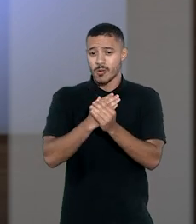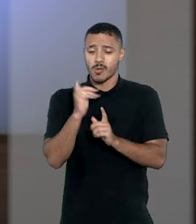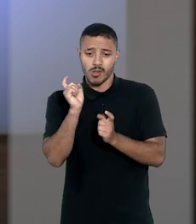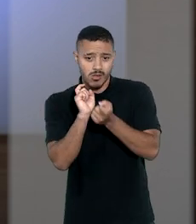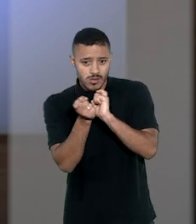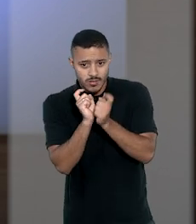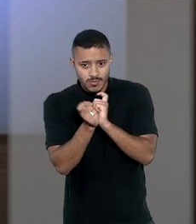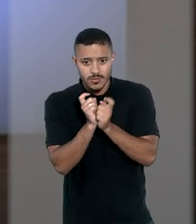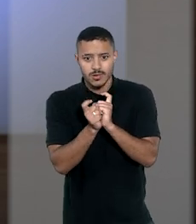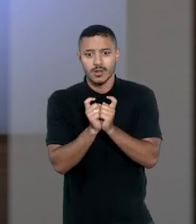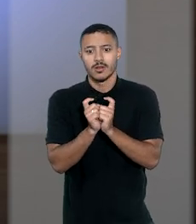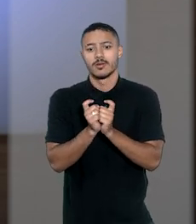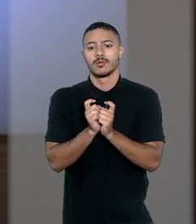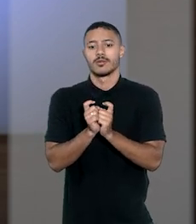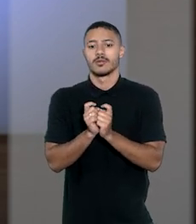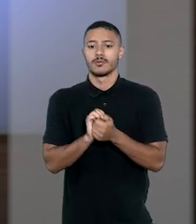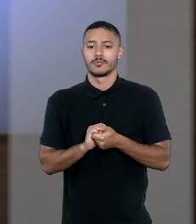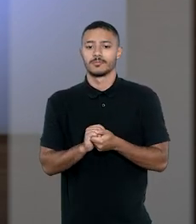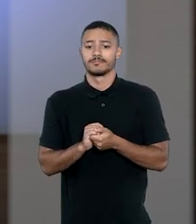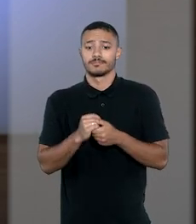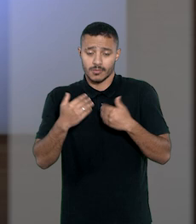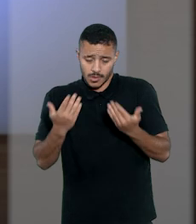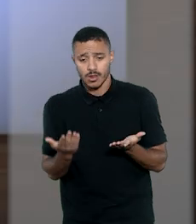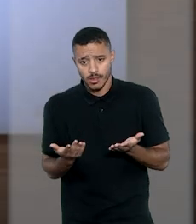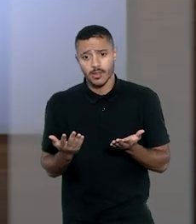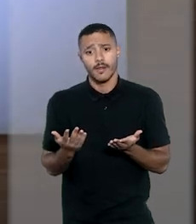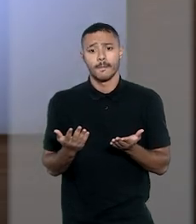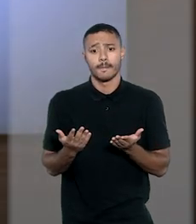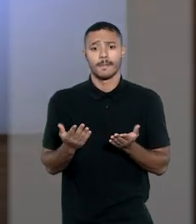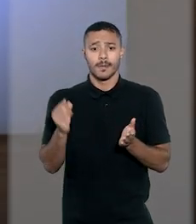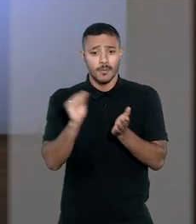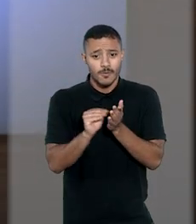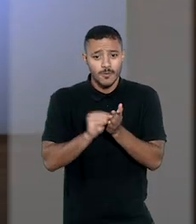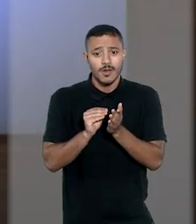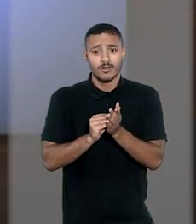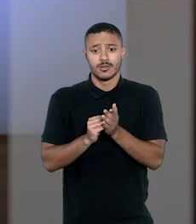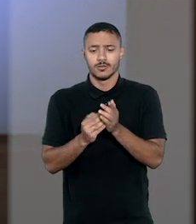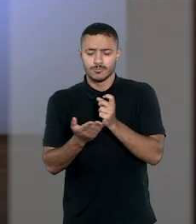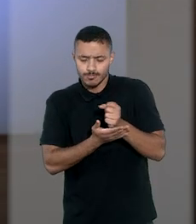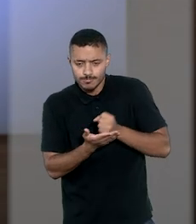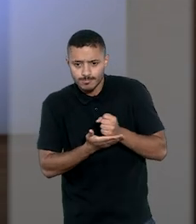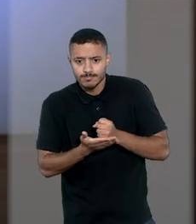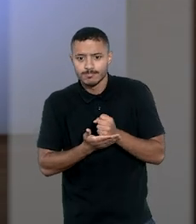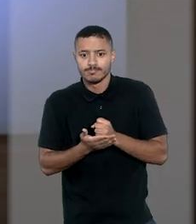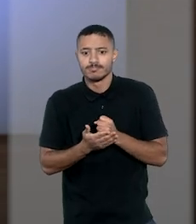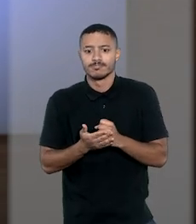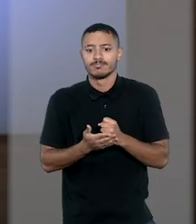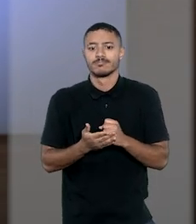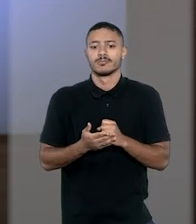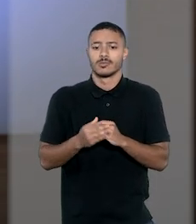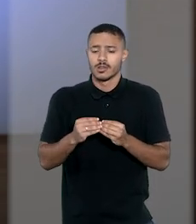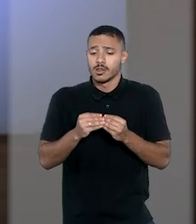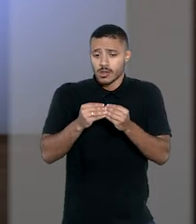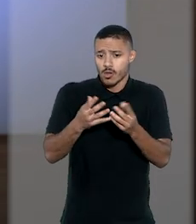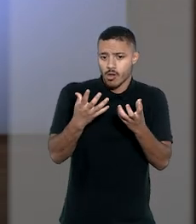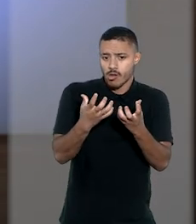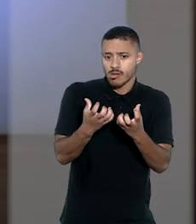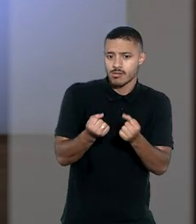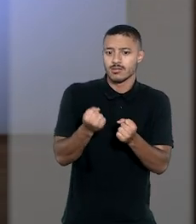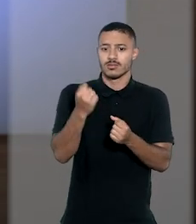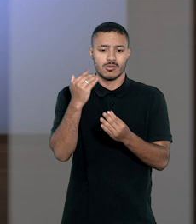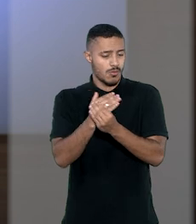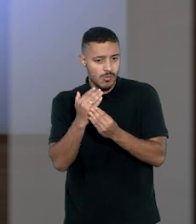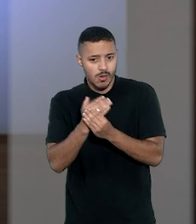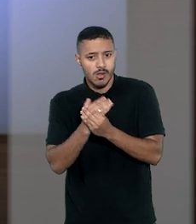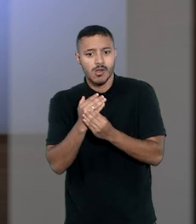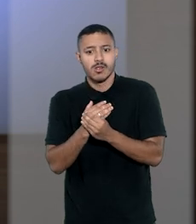ou de processo administrativo disciplinar em curso. Desta forma, por falta de fundamentação, Schetti Cruz deu